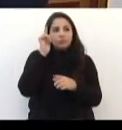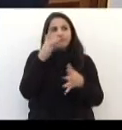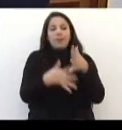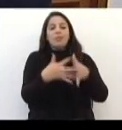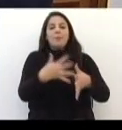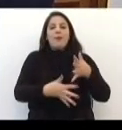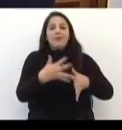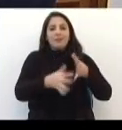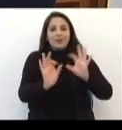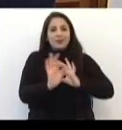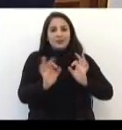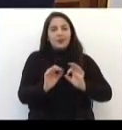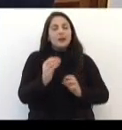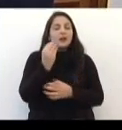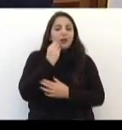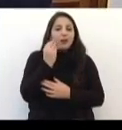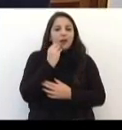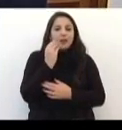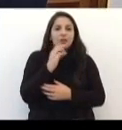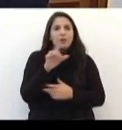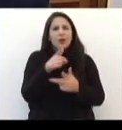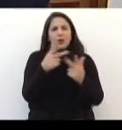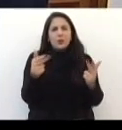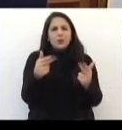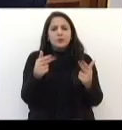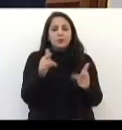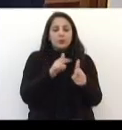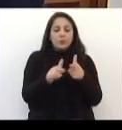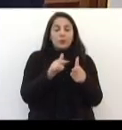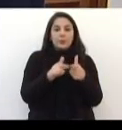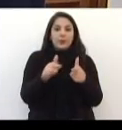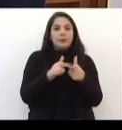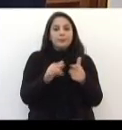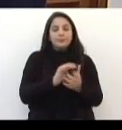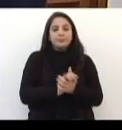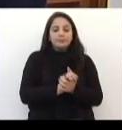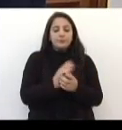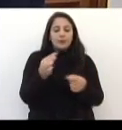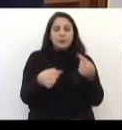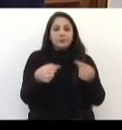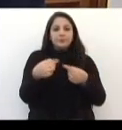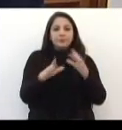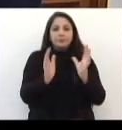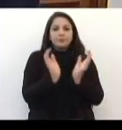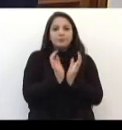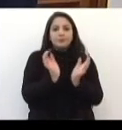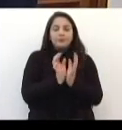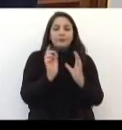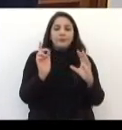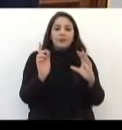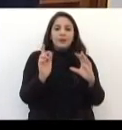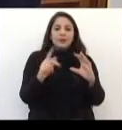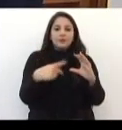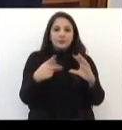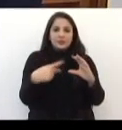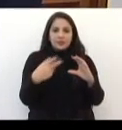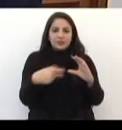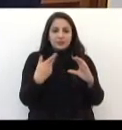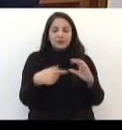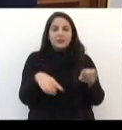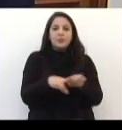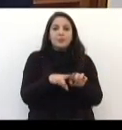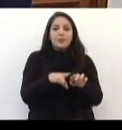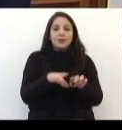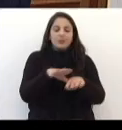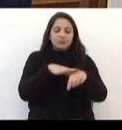prejudicada. É por óbvio que também não vamos queimar etapas aqui dentro da casa. O debate entre os colegas vereadores e o diálogo